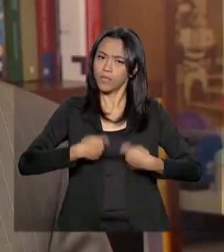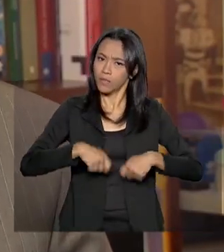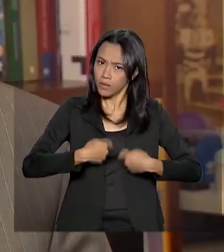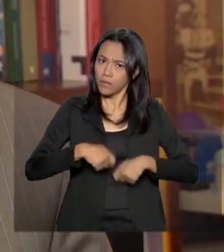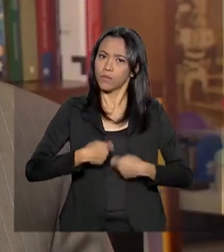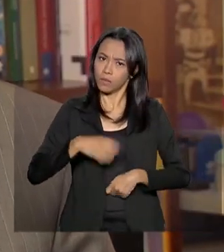contrapartida sim.